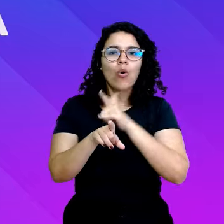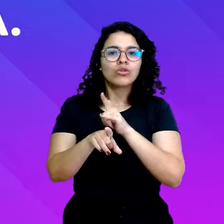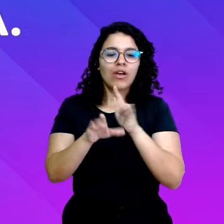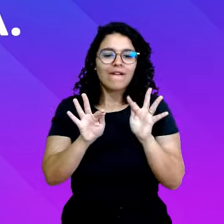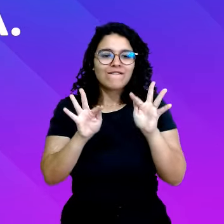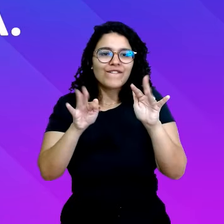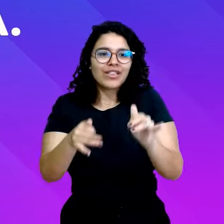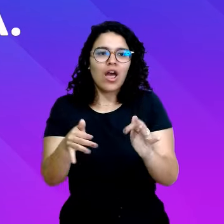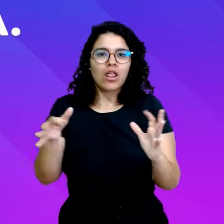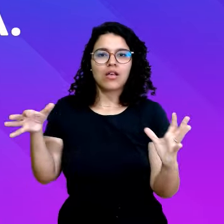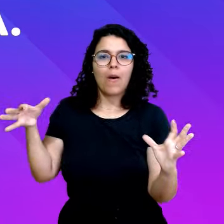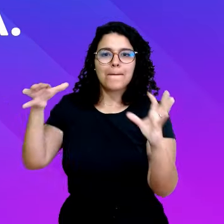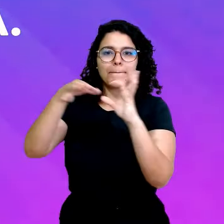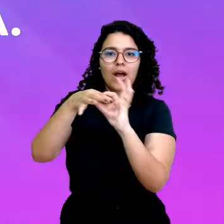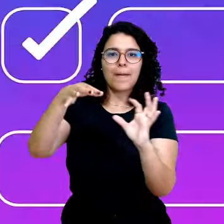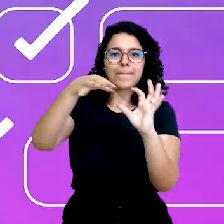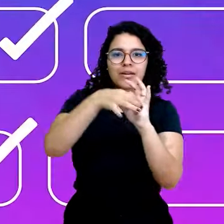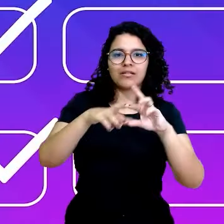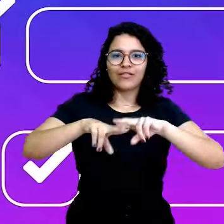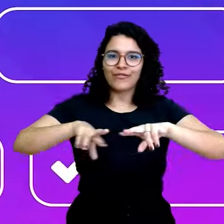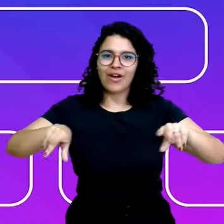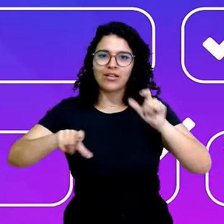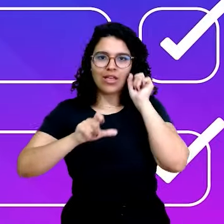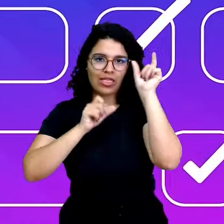comprovam o seu ponto de vista.